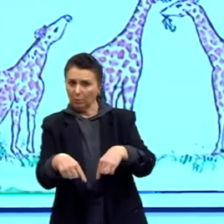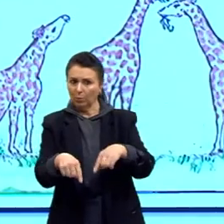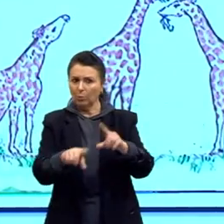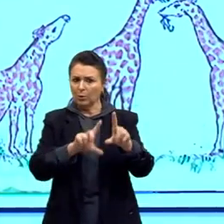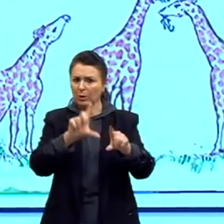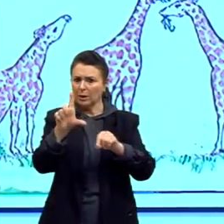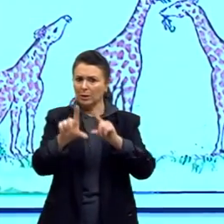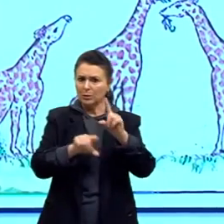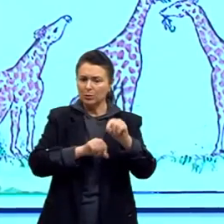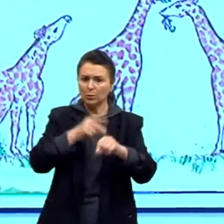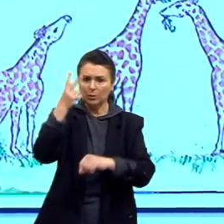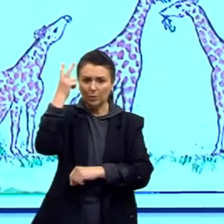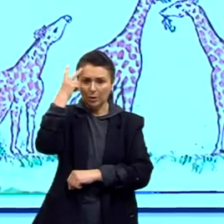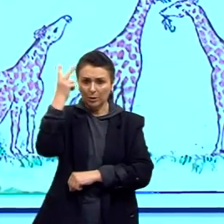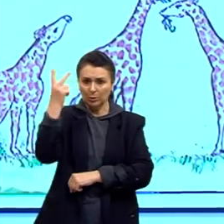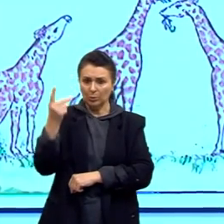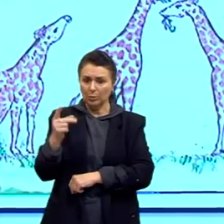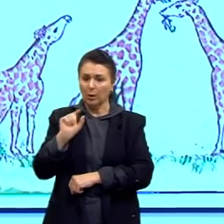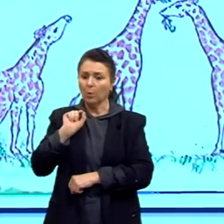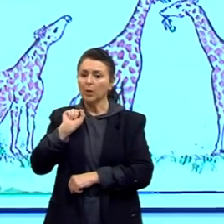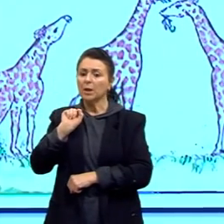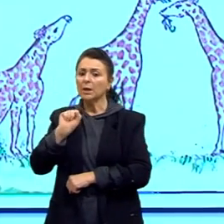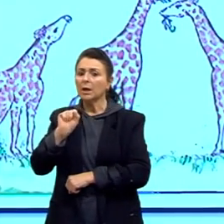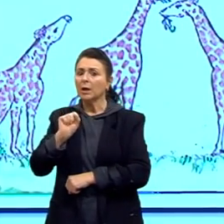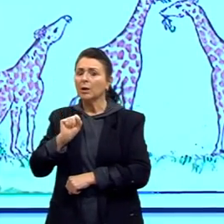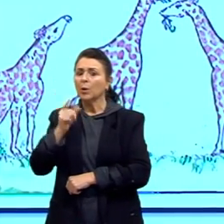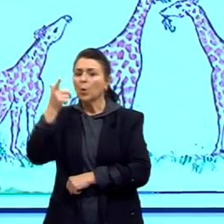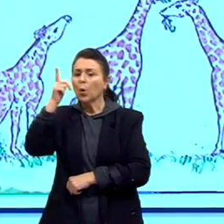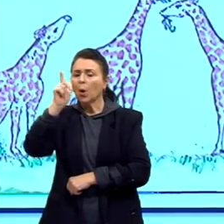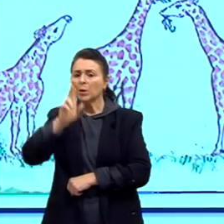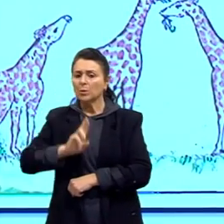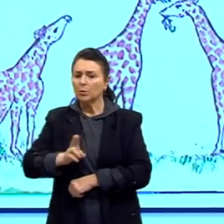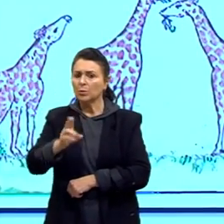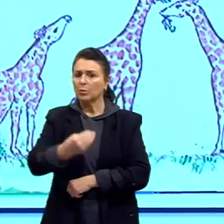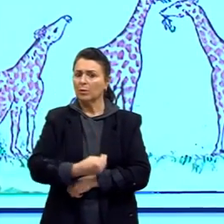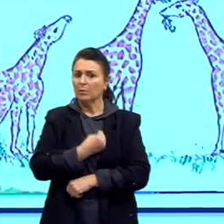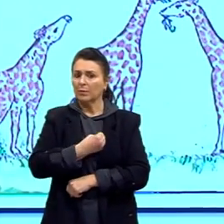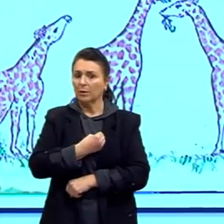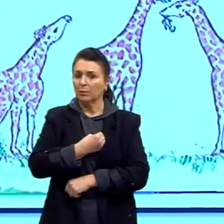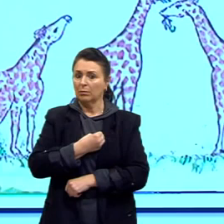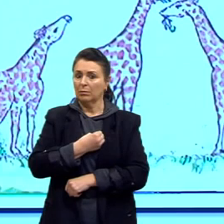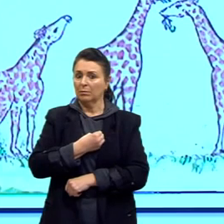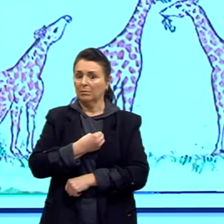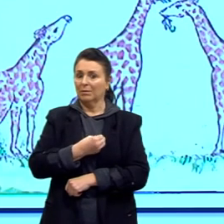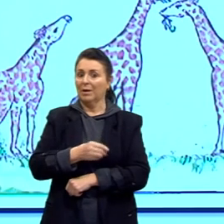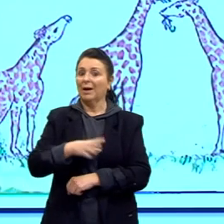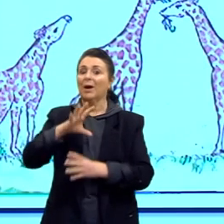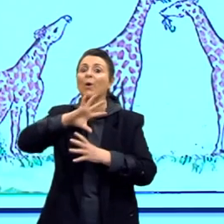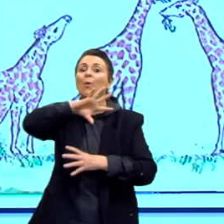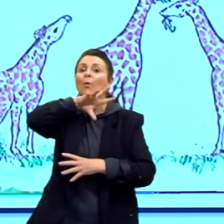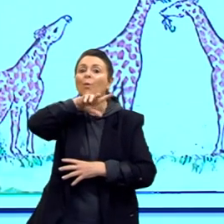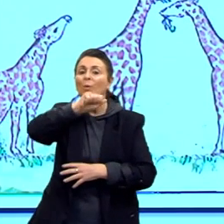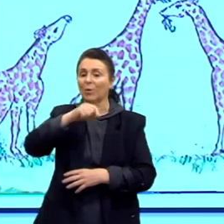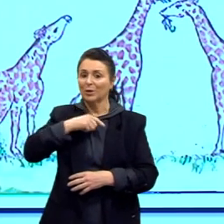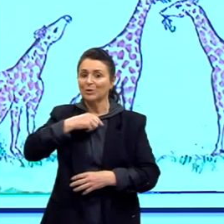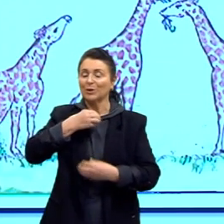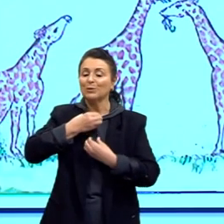levaram à sobrevivência dos descendentes de pescoços longos, uma vez que esses